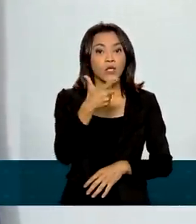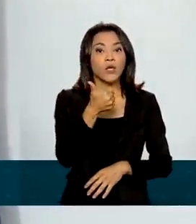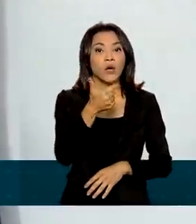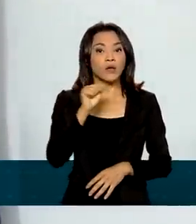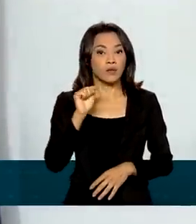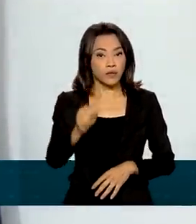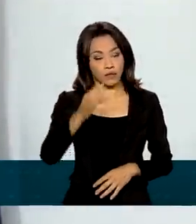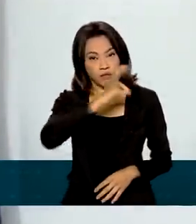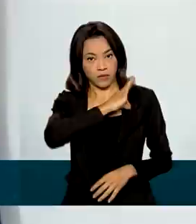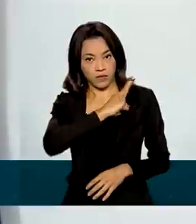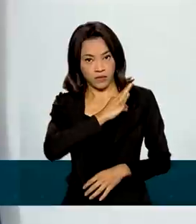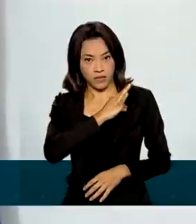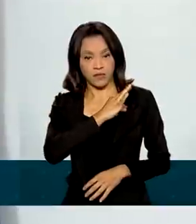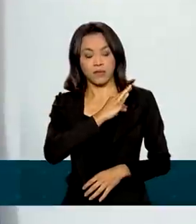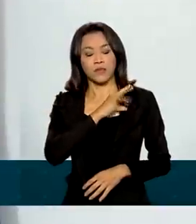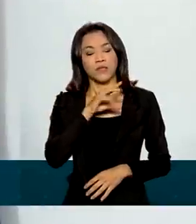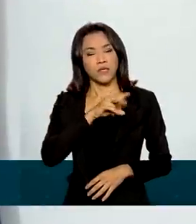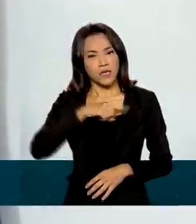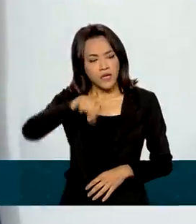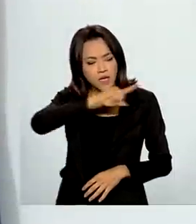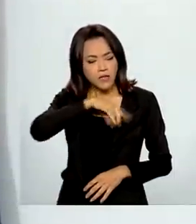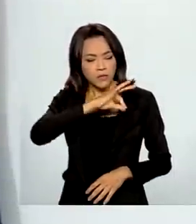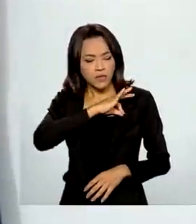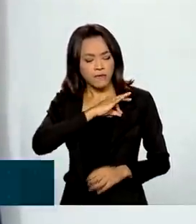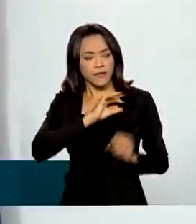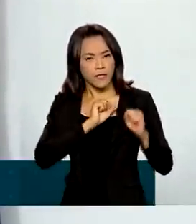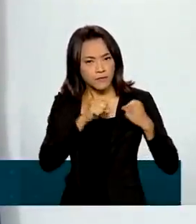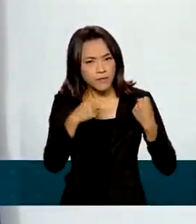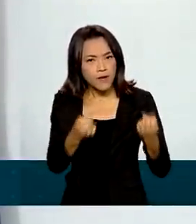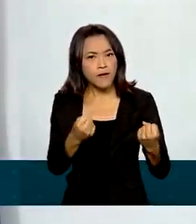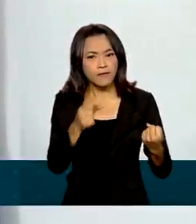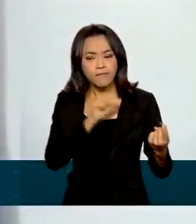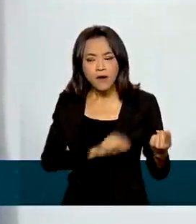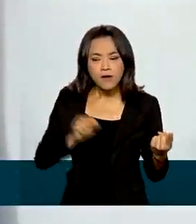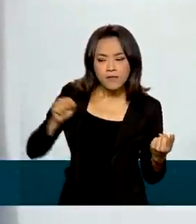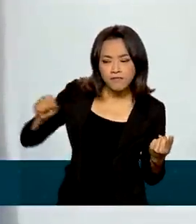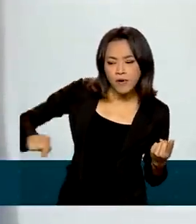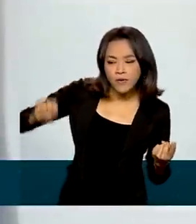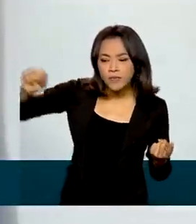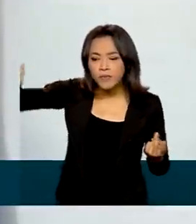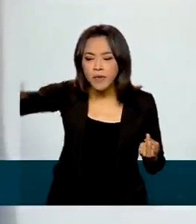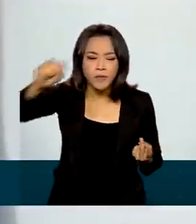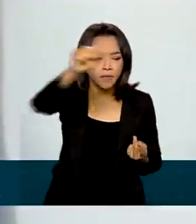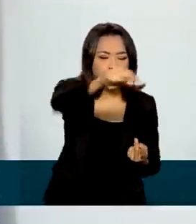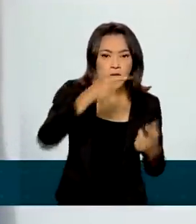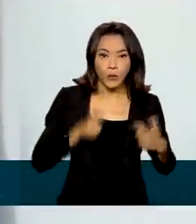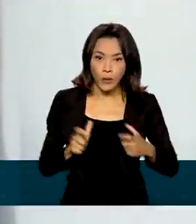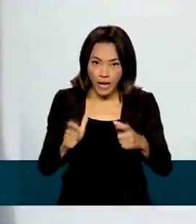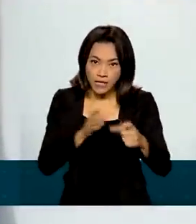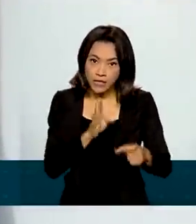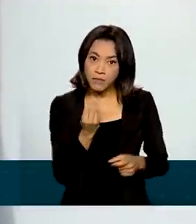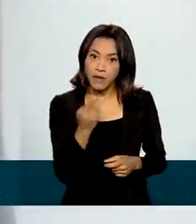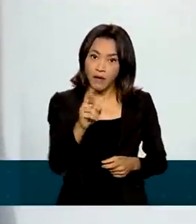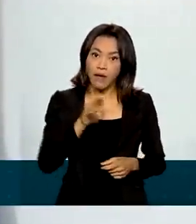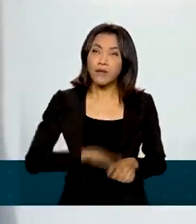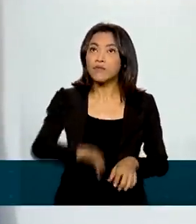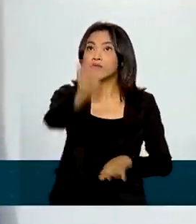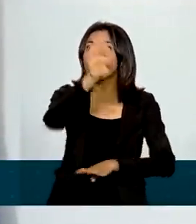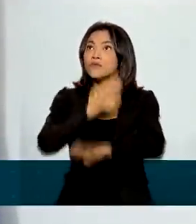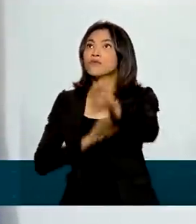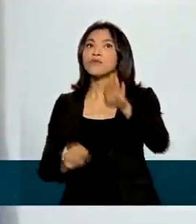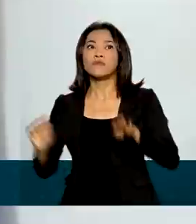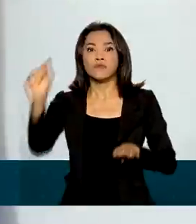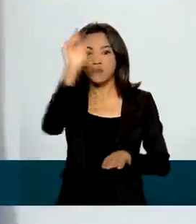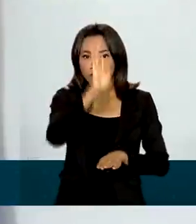que estarão empenhados em pontos críticos das rodovias federais com o foco de, com a presença